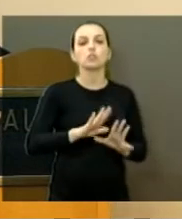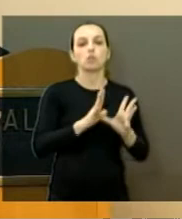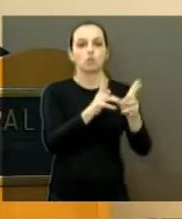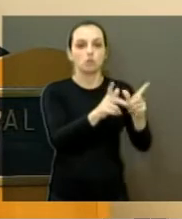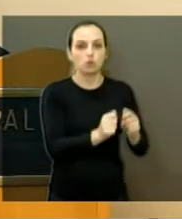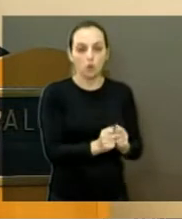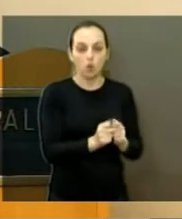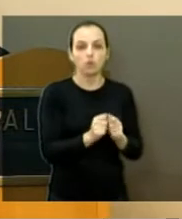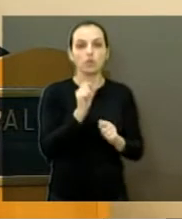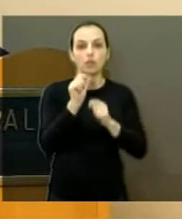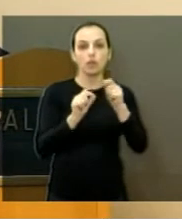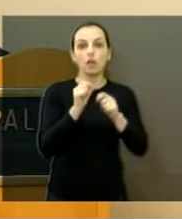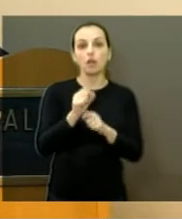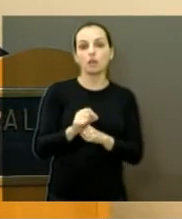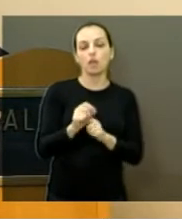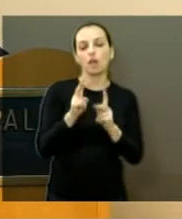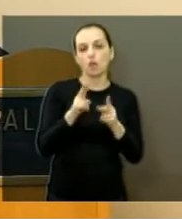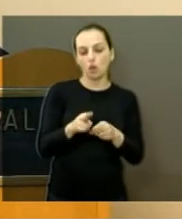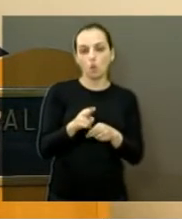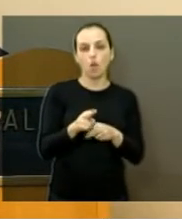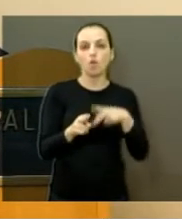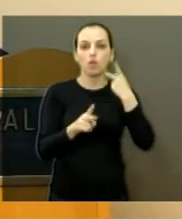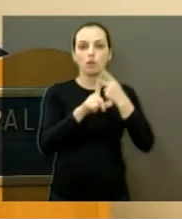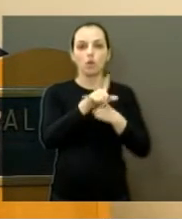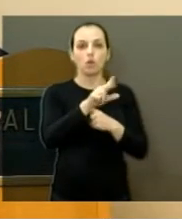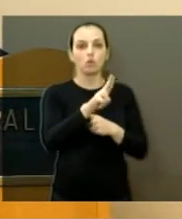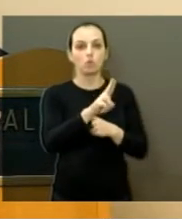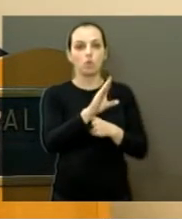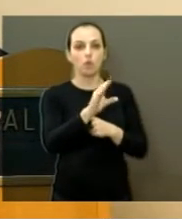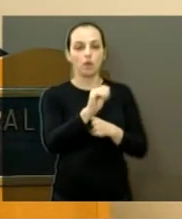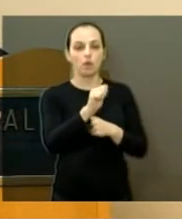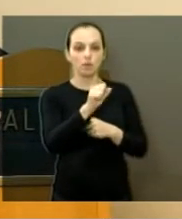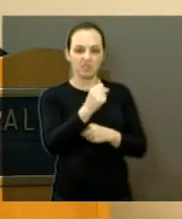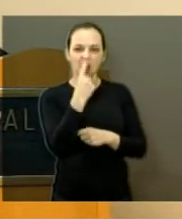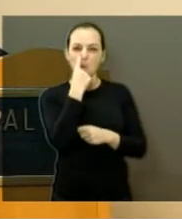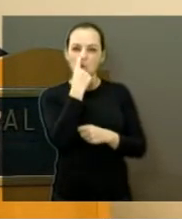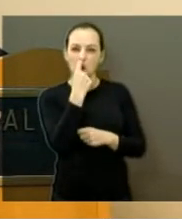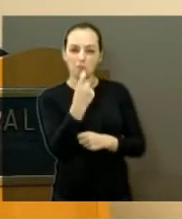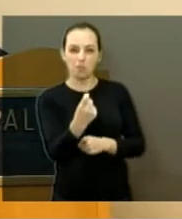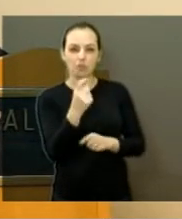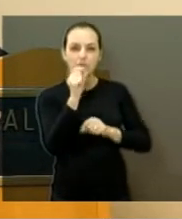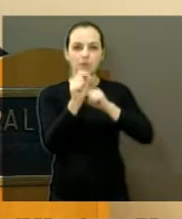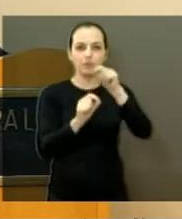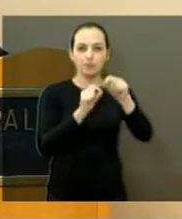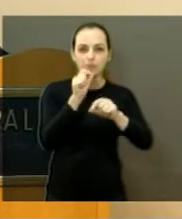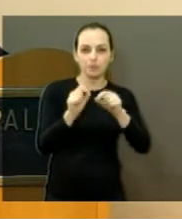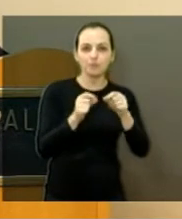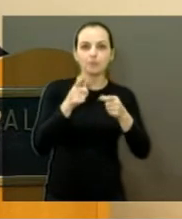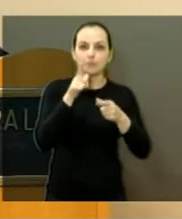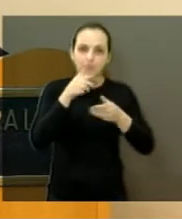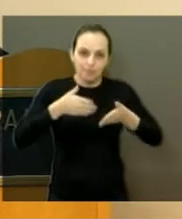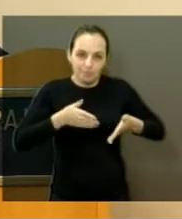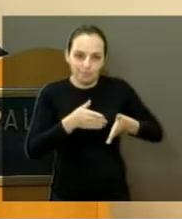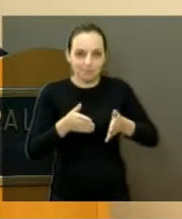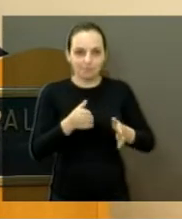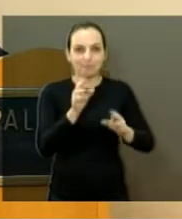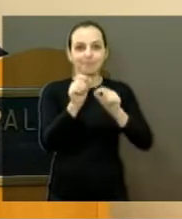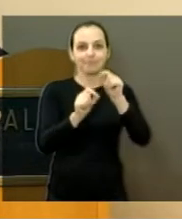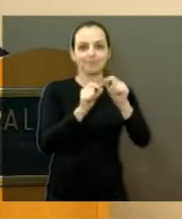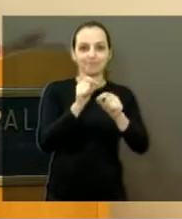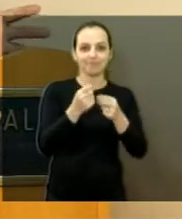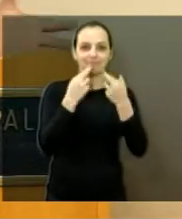Queria, muitas vezes, aqui o Lucas Grego falou do esgoto ali, mau hálito ali. O Rio também está péssimo, muita